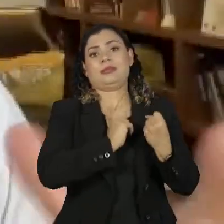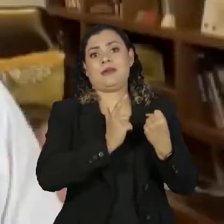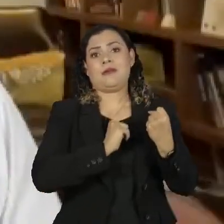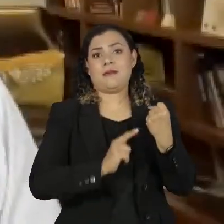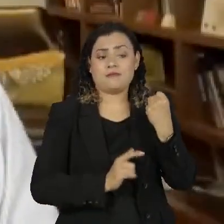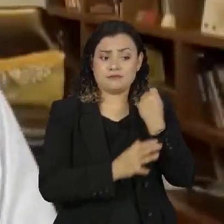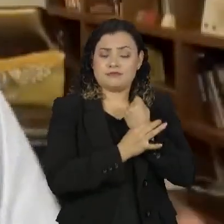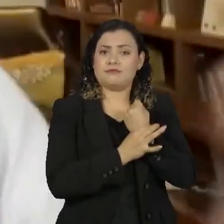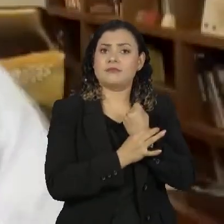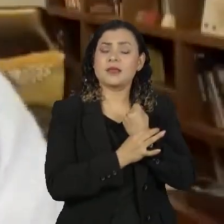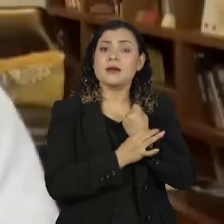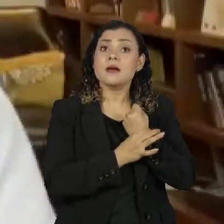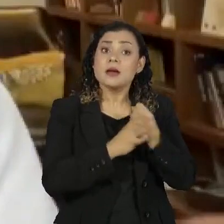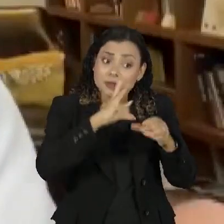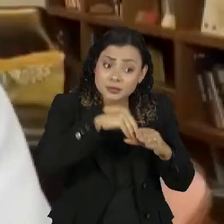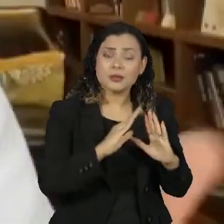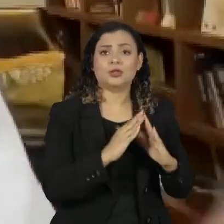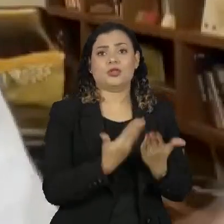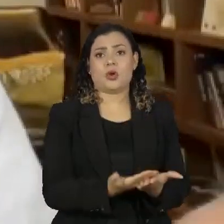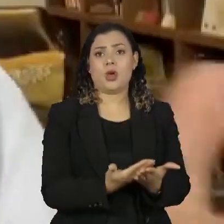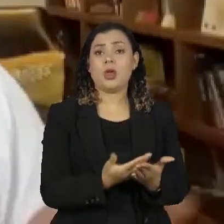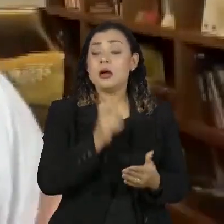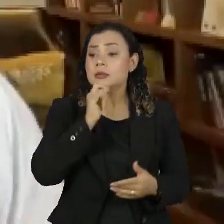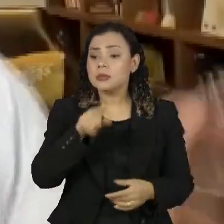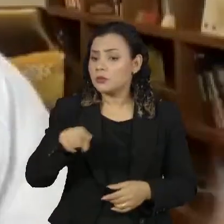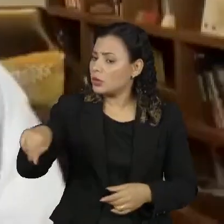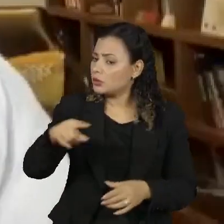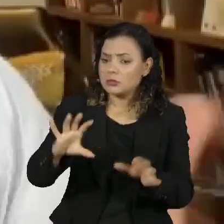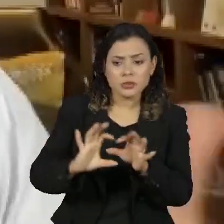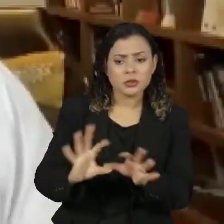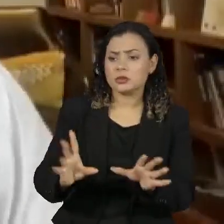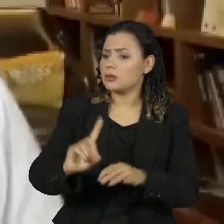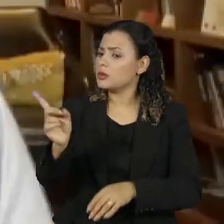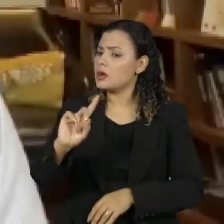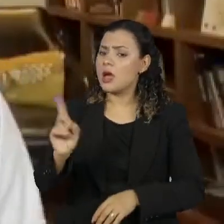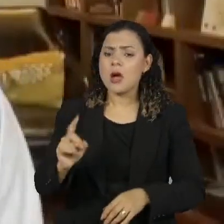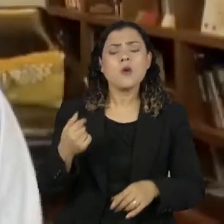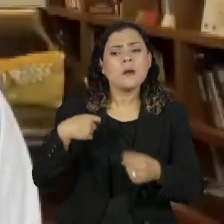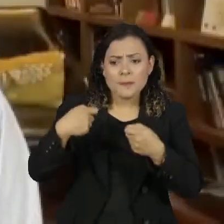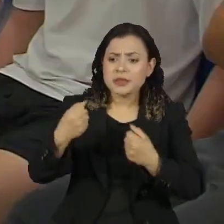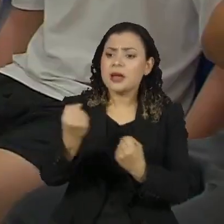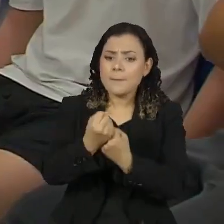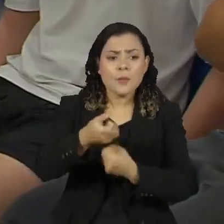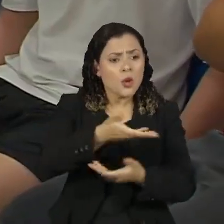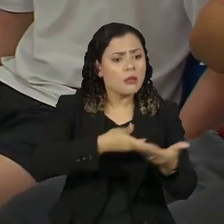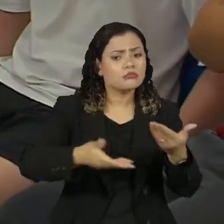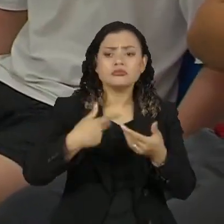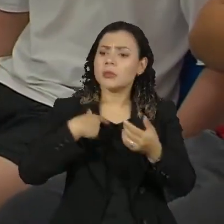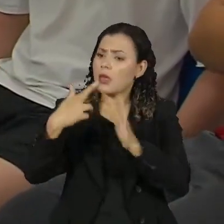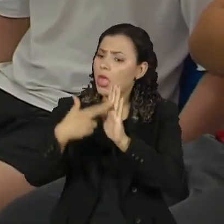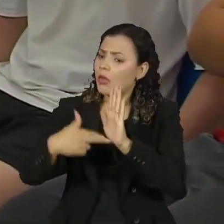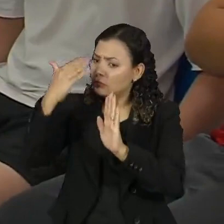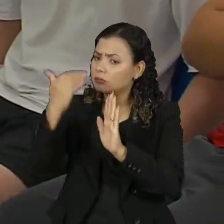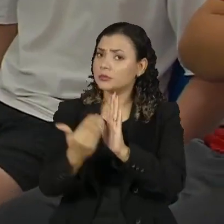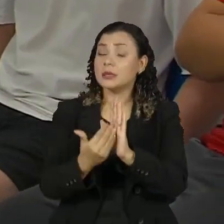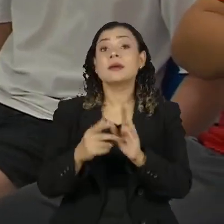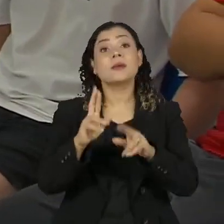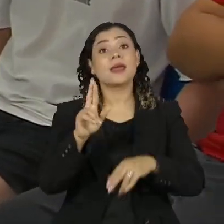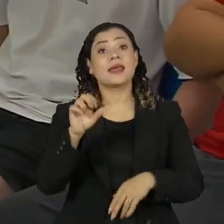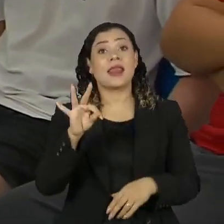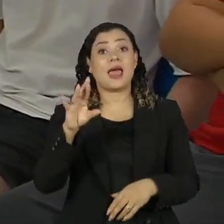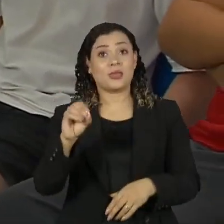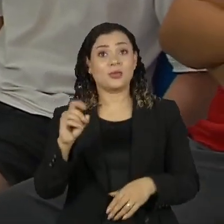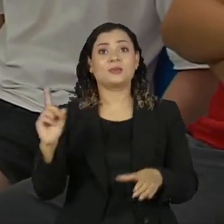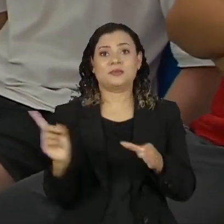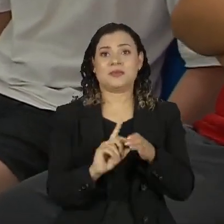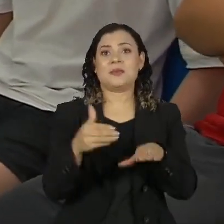contratos em que essas coisas não são permitidas e que um pode ajudar e apoiar o outro. Renato é membro de uma das equipes de